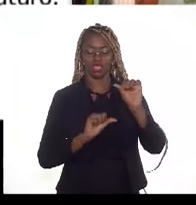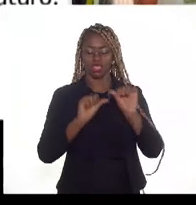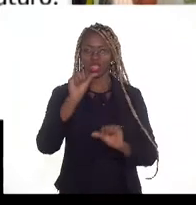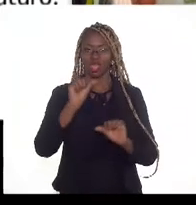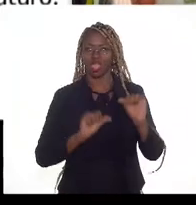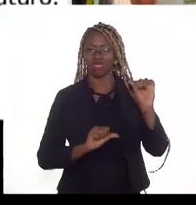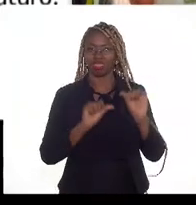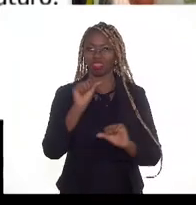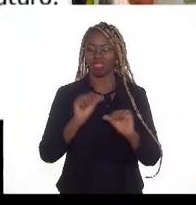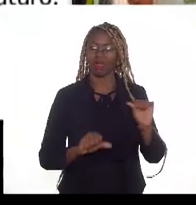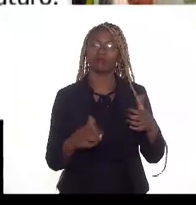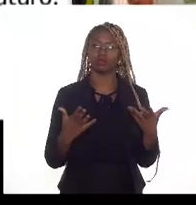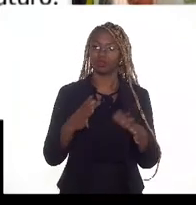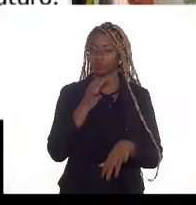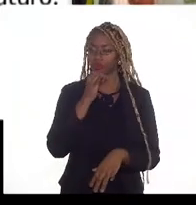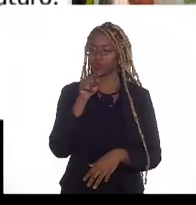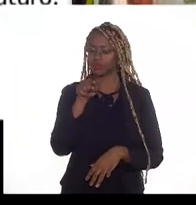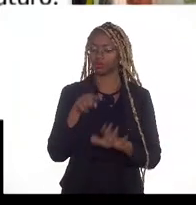exemplo para isso.